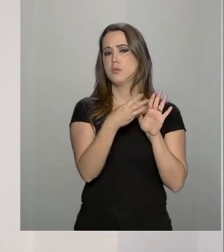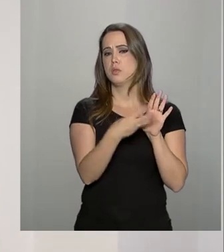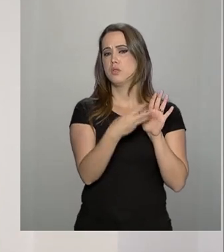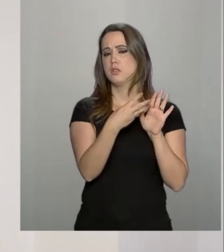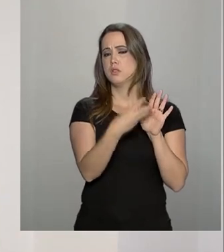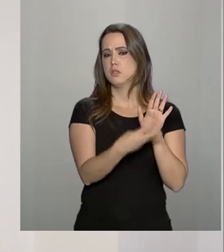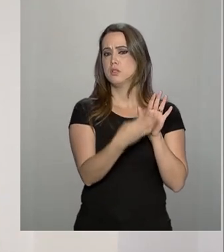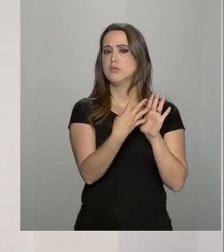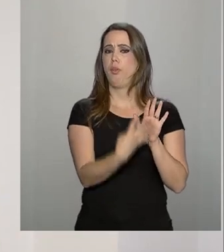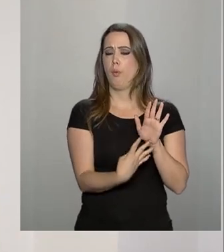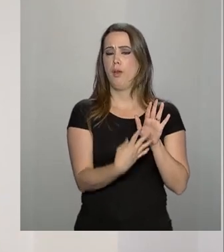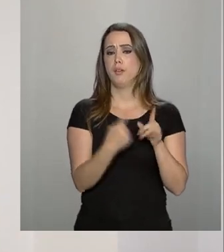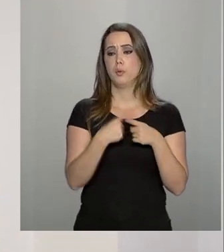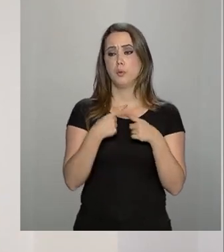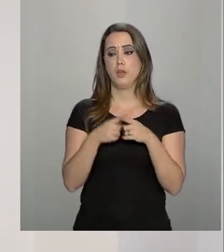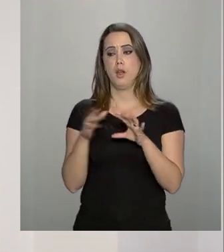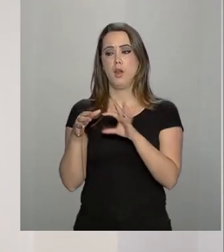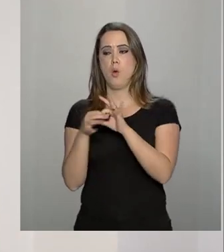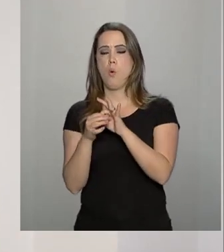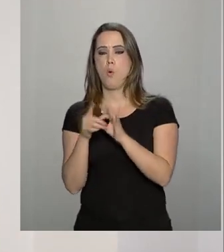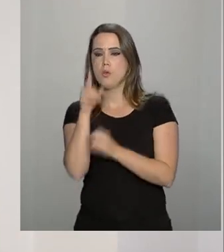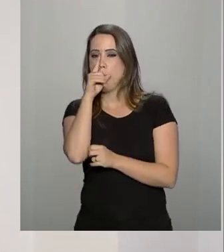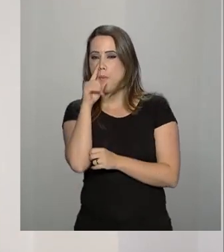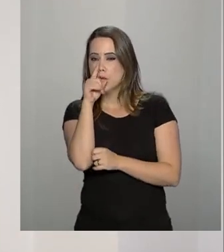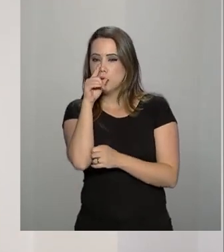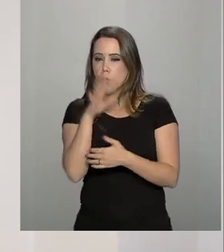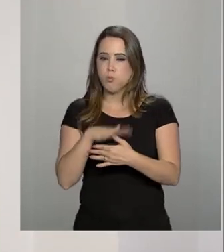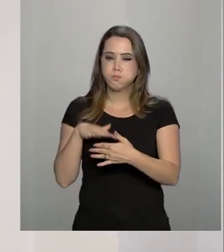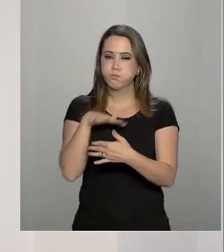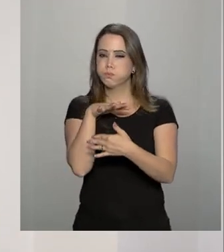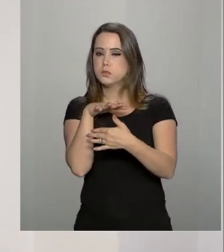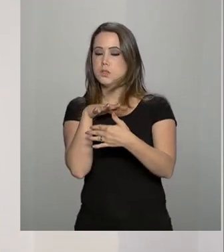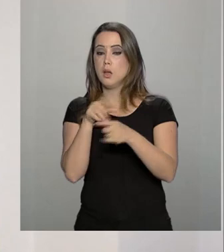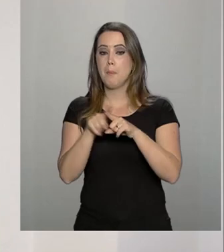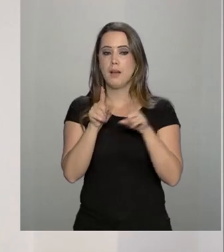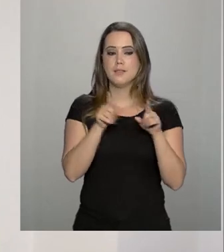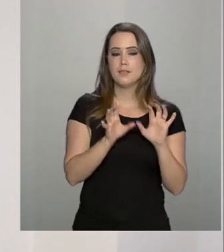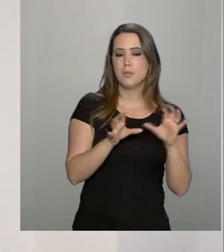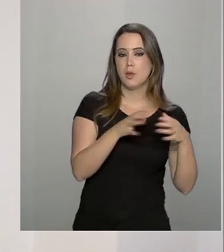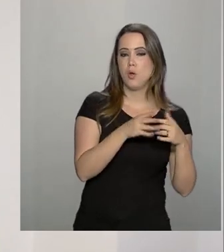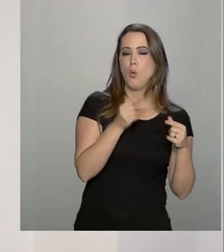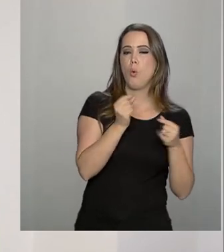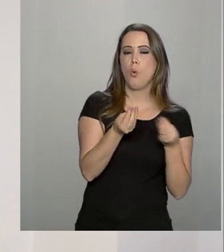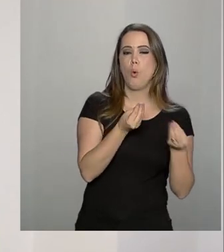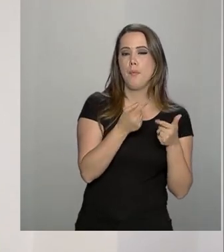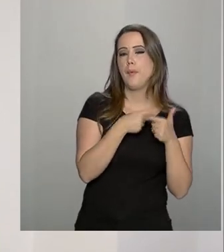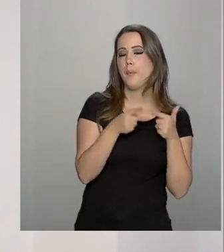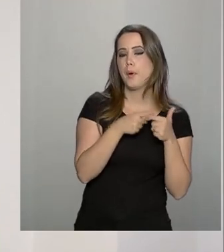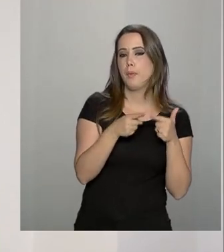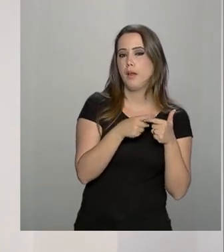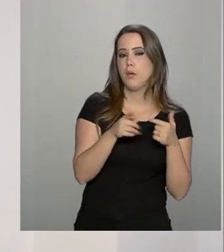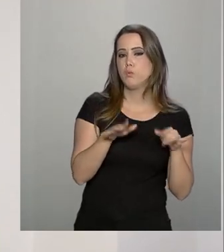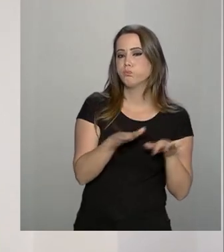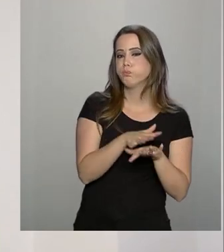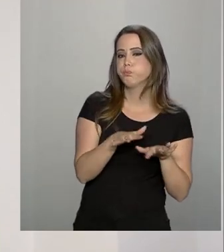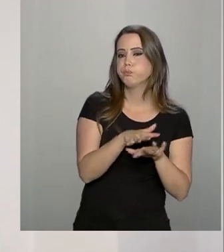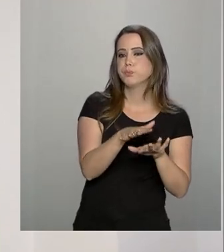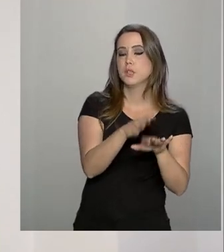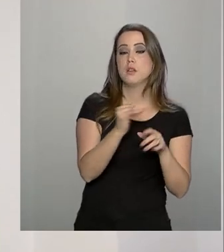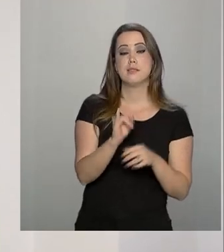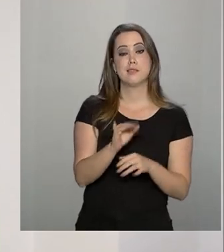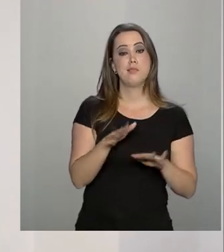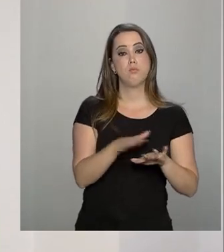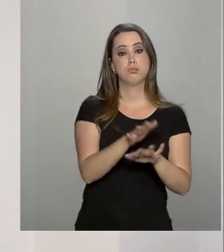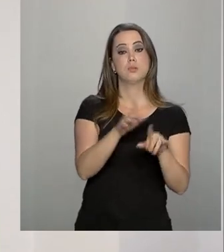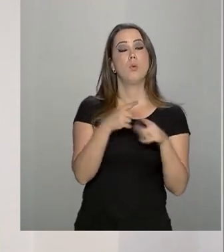quanto o dano potencial associado. Essas barragens estão em ar, tem um dano potencial associado, que muitas delas levam a essa condição